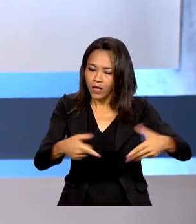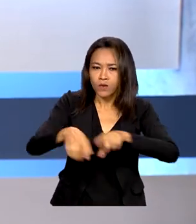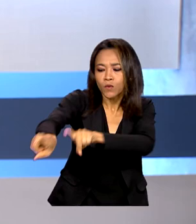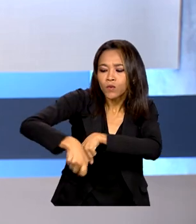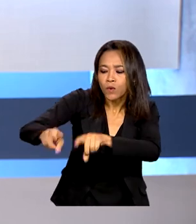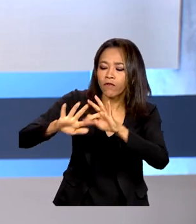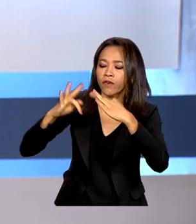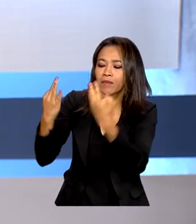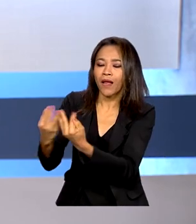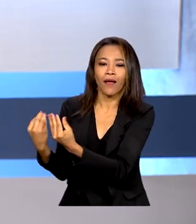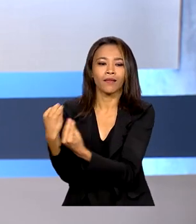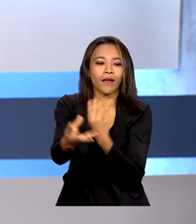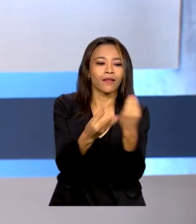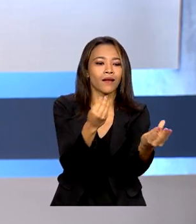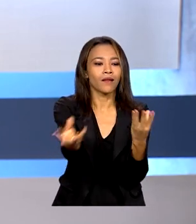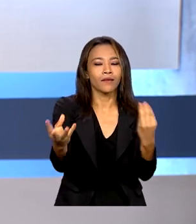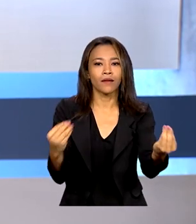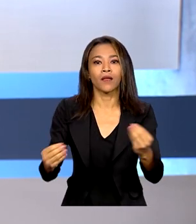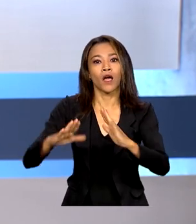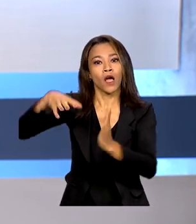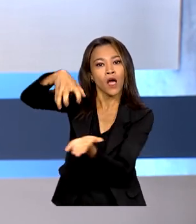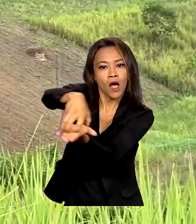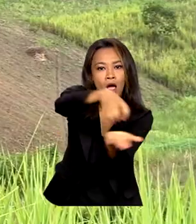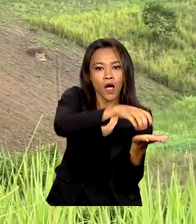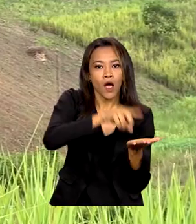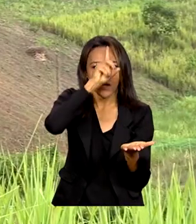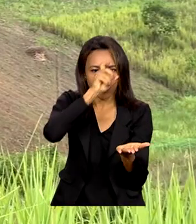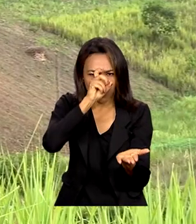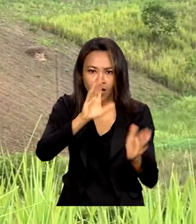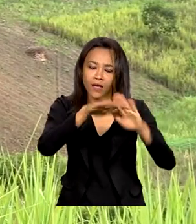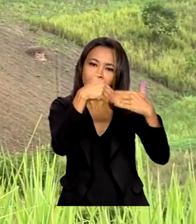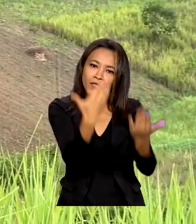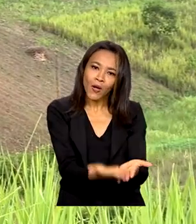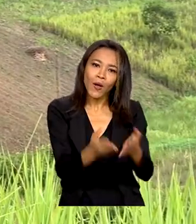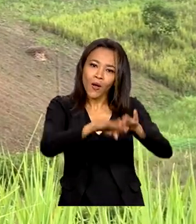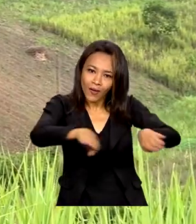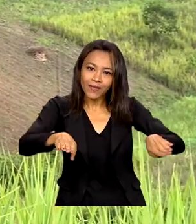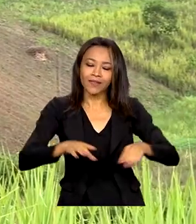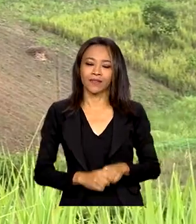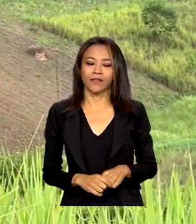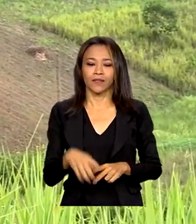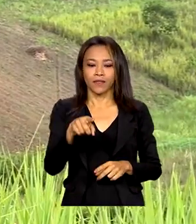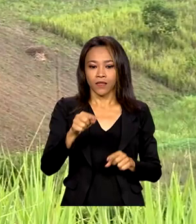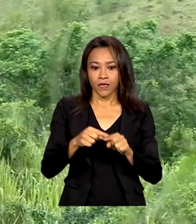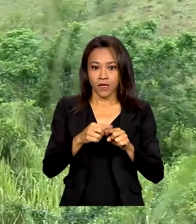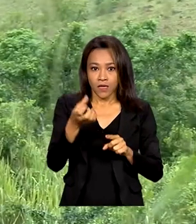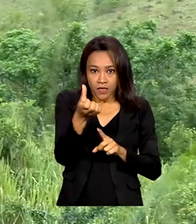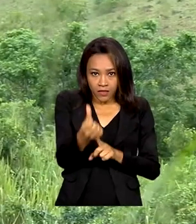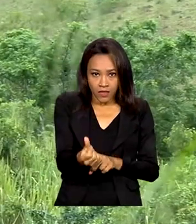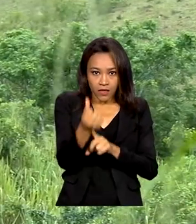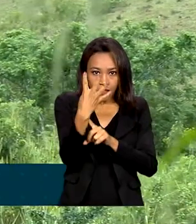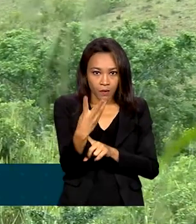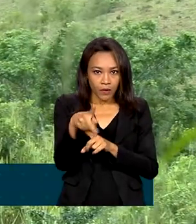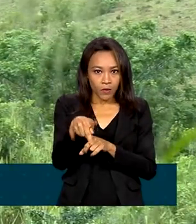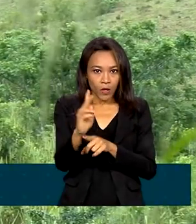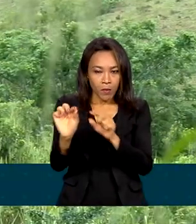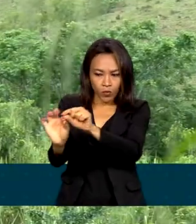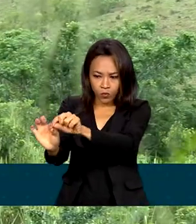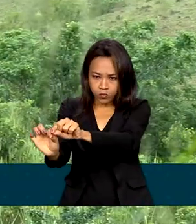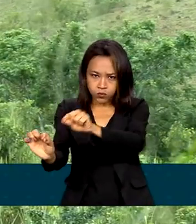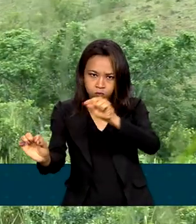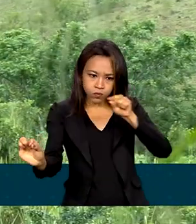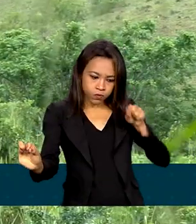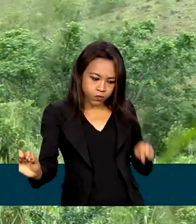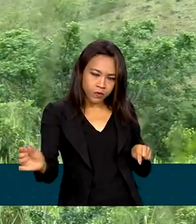doa para hospitais, creches e escolas. A 64 quilômetros da capital, Recife, no